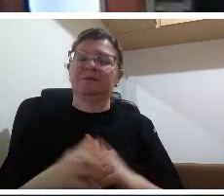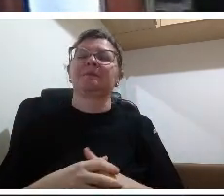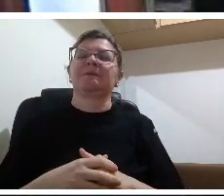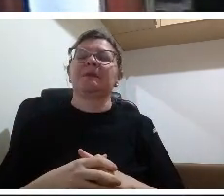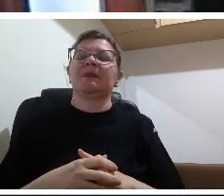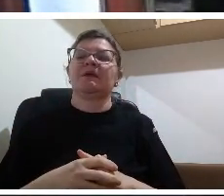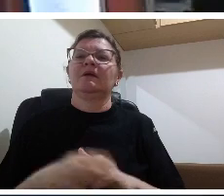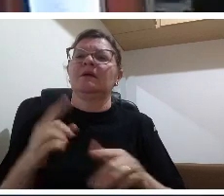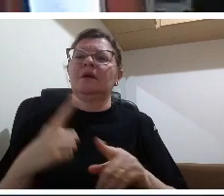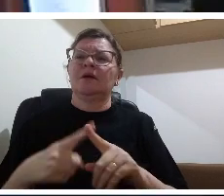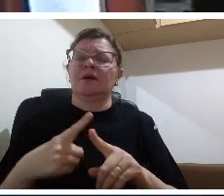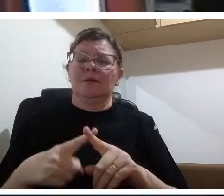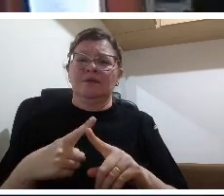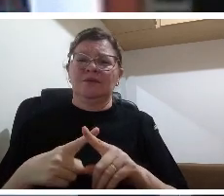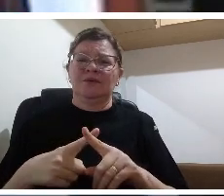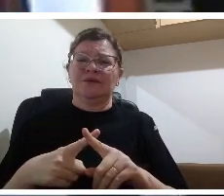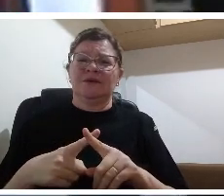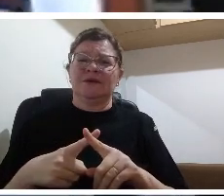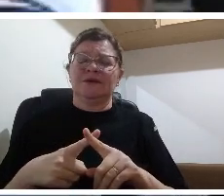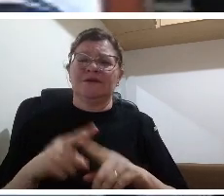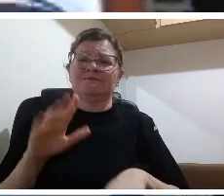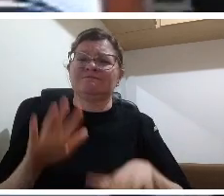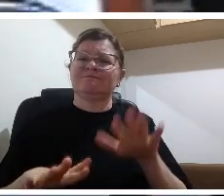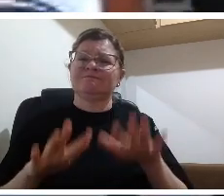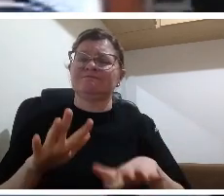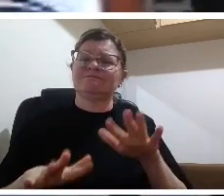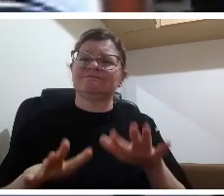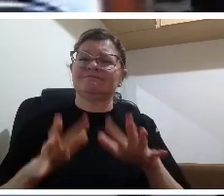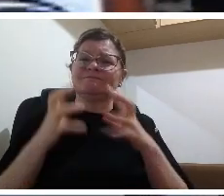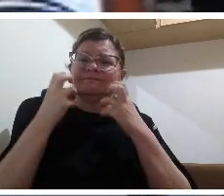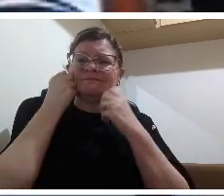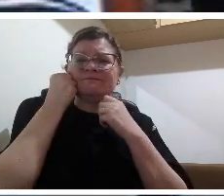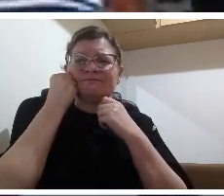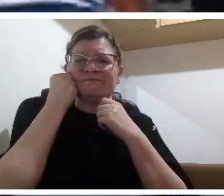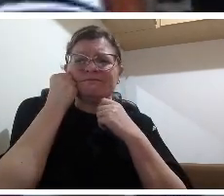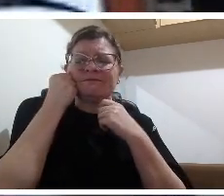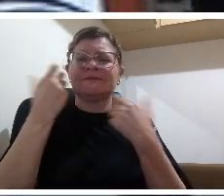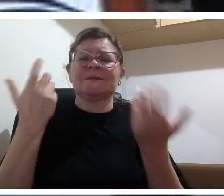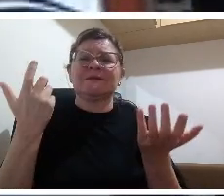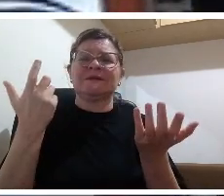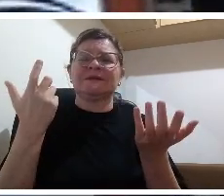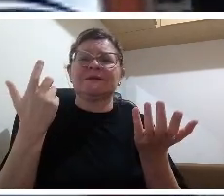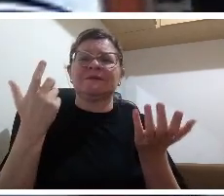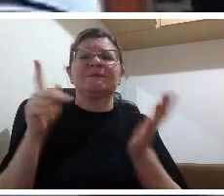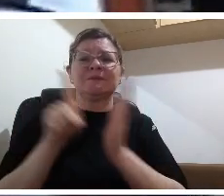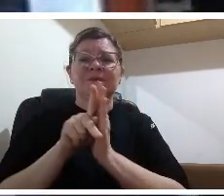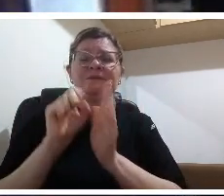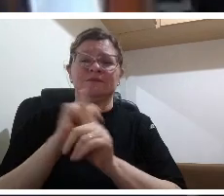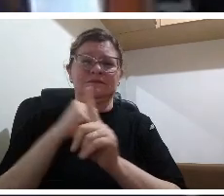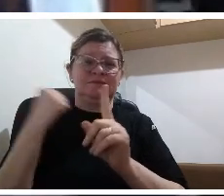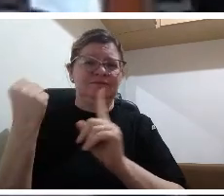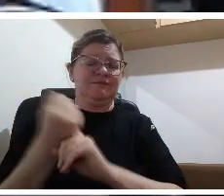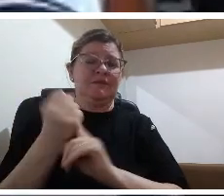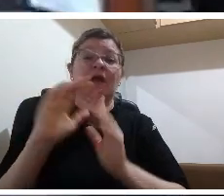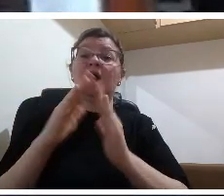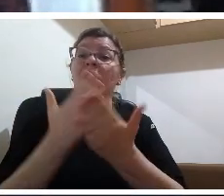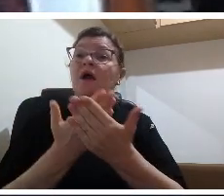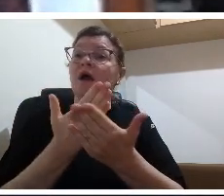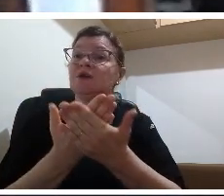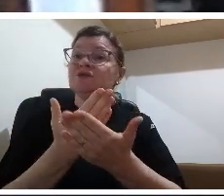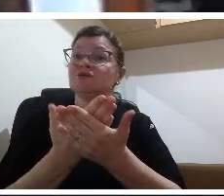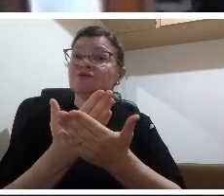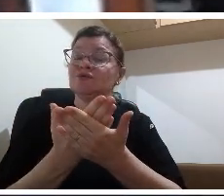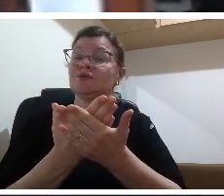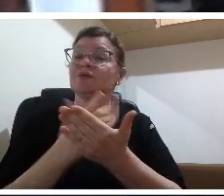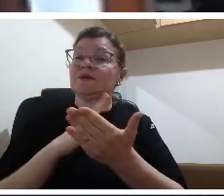então nós temos que ter clara consciência também que esses elementos amplos também tem que ser respeitados e tem que mostrar